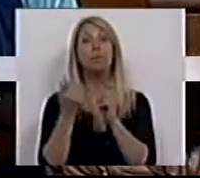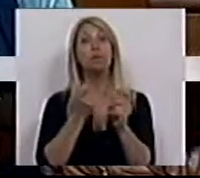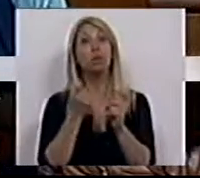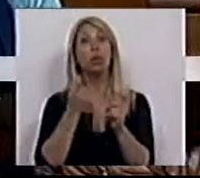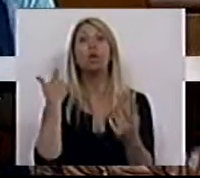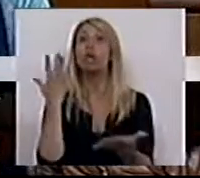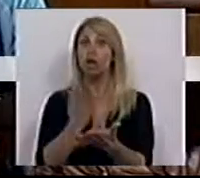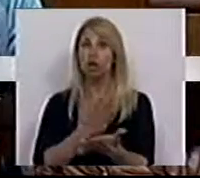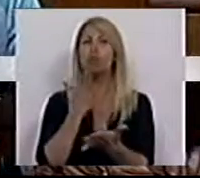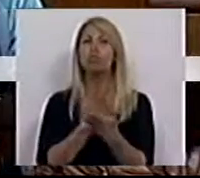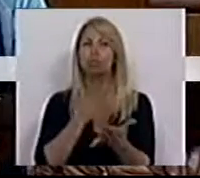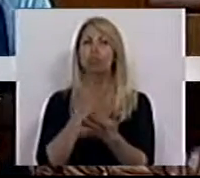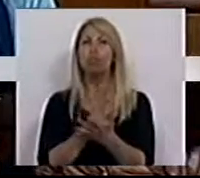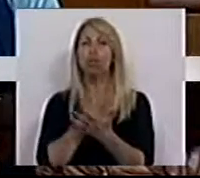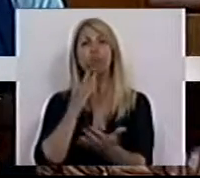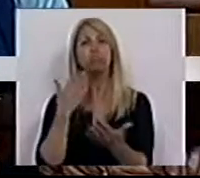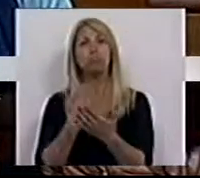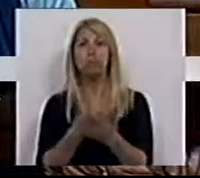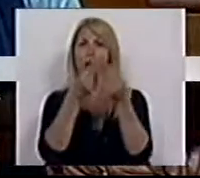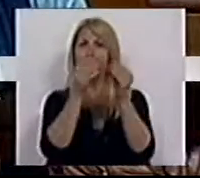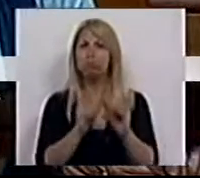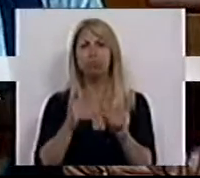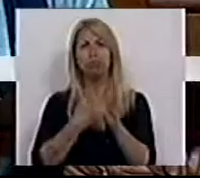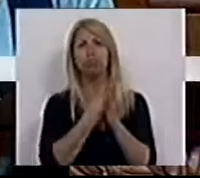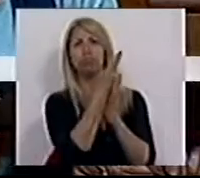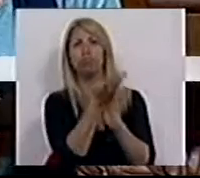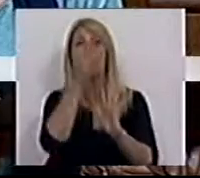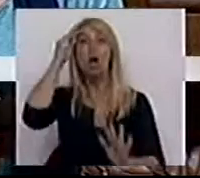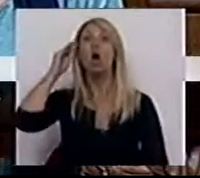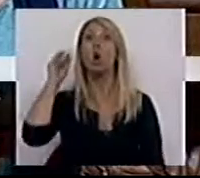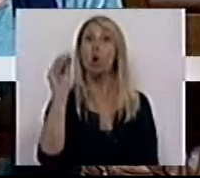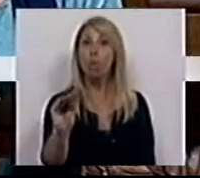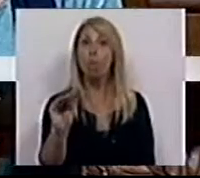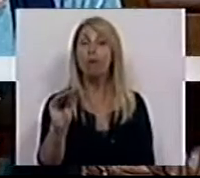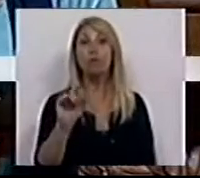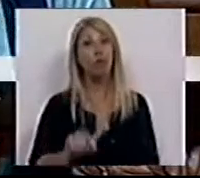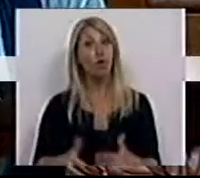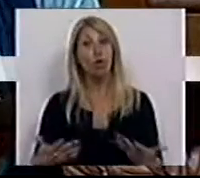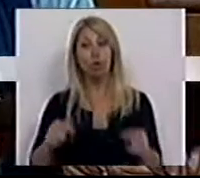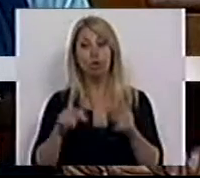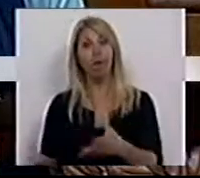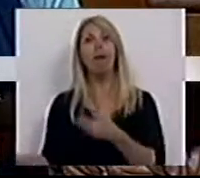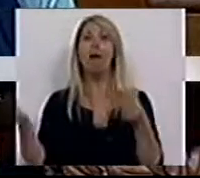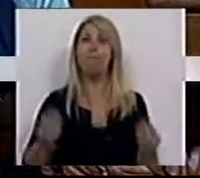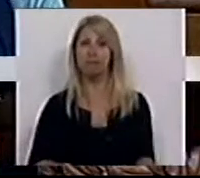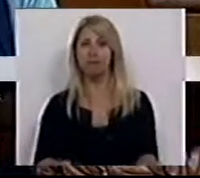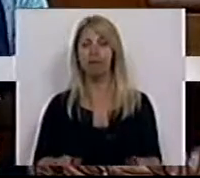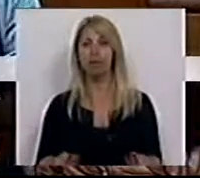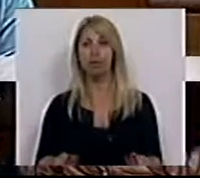estudou para produzir um conjunto de recomendações que hoje são aqui apresentadas.